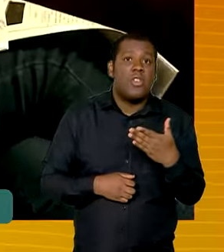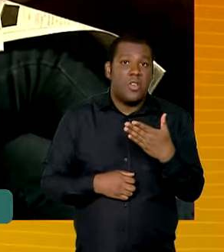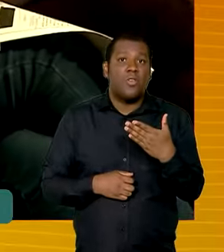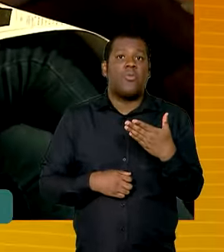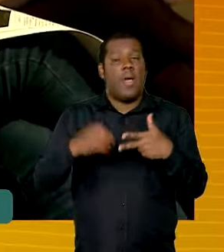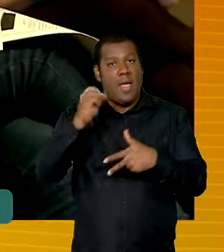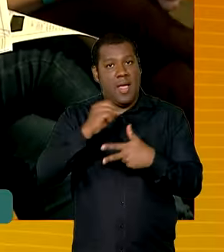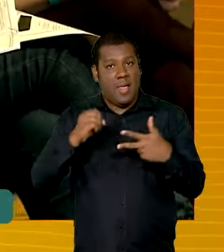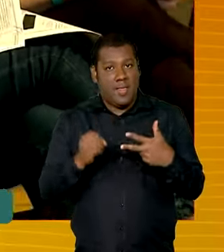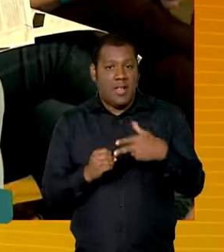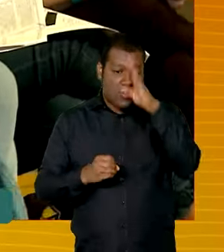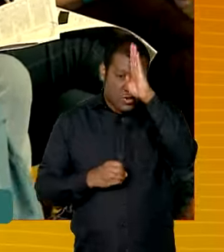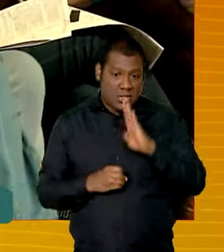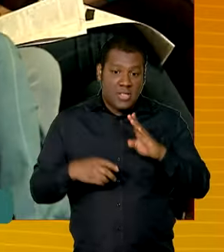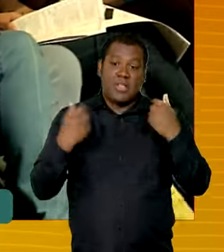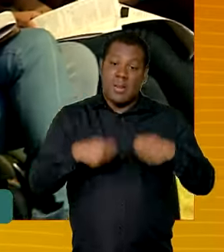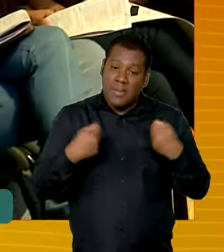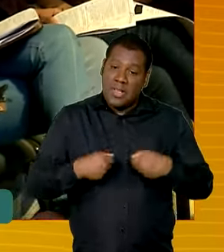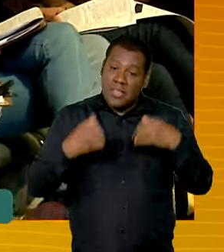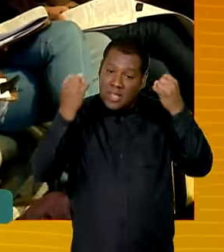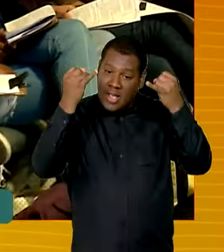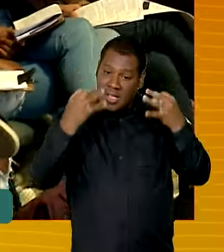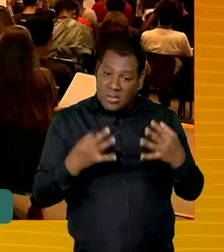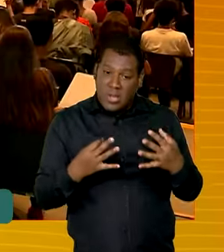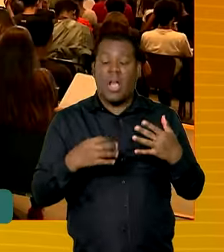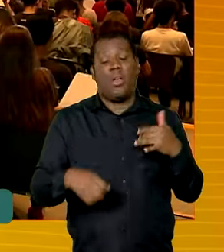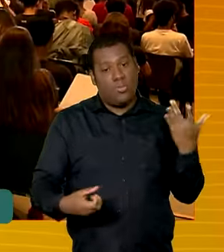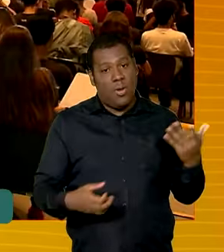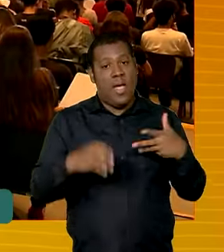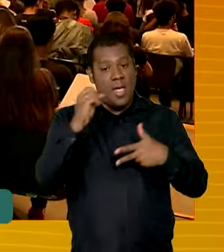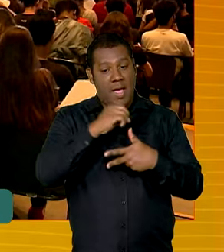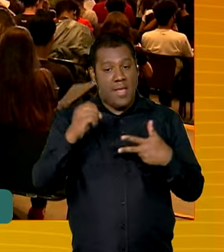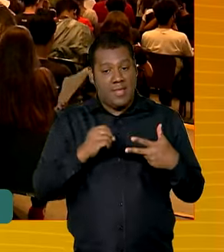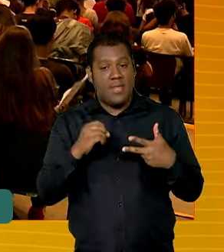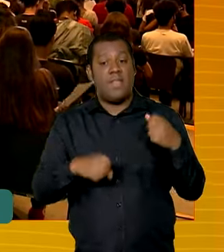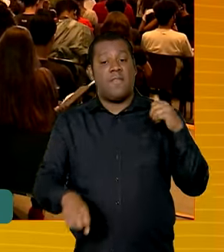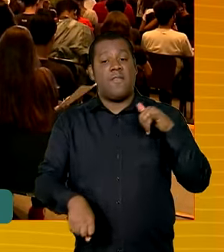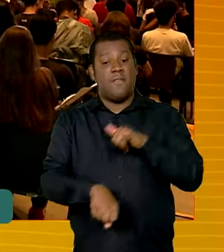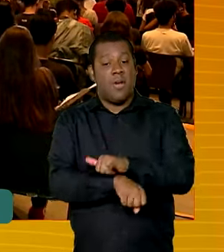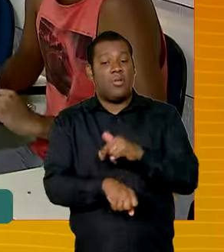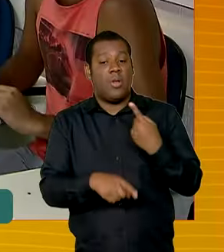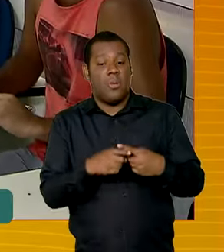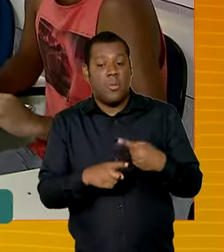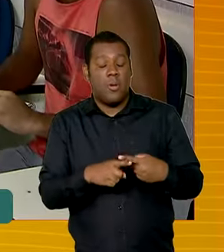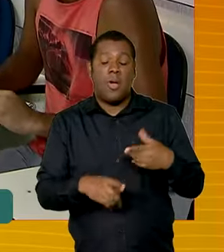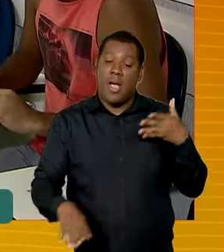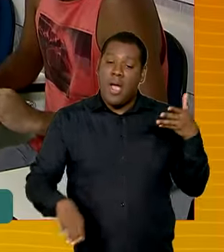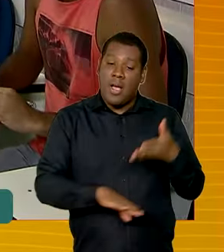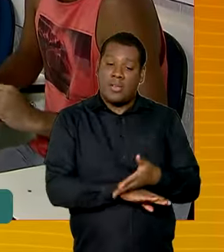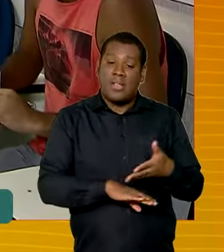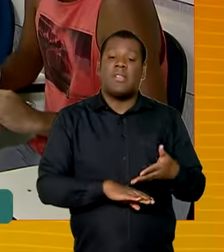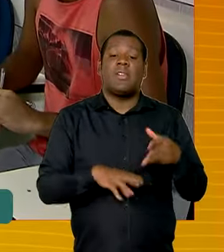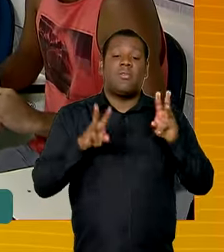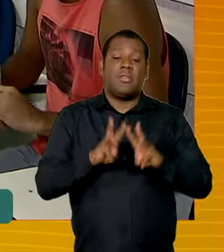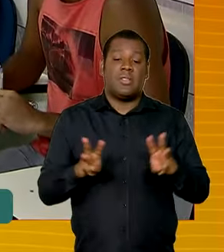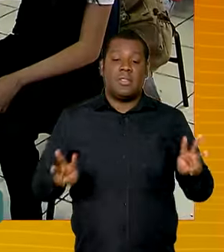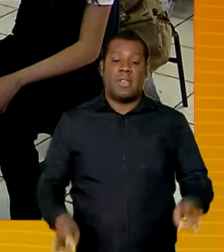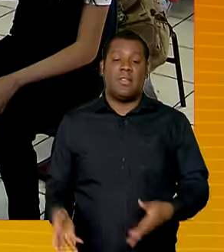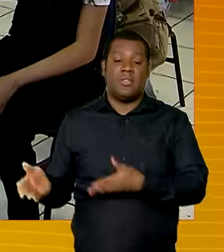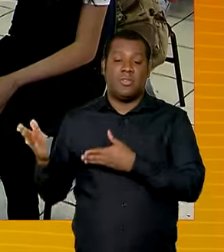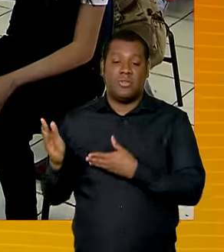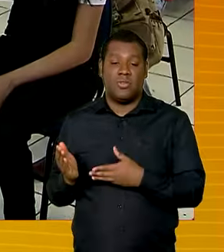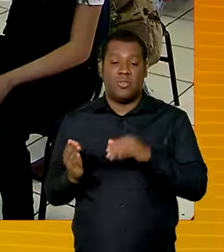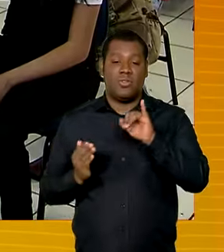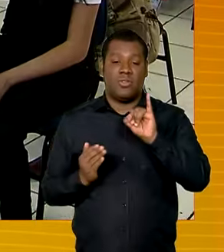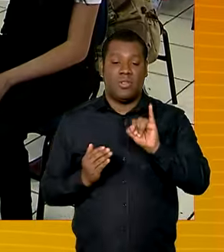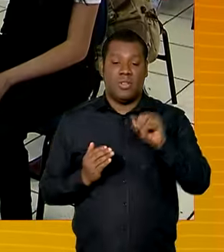justificar a ausência. Para pedir a isenção é preciso acessar a página do estudante no site do